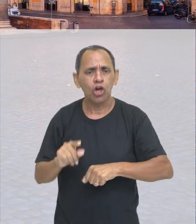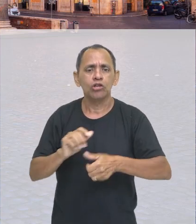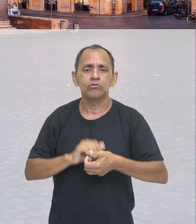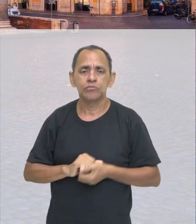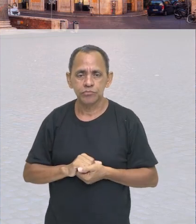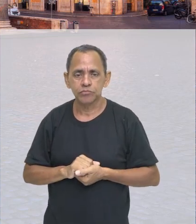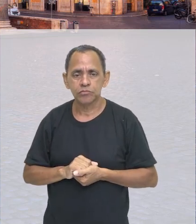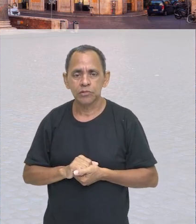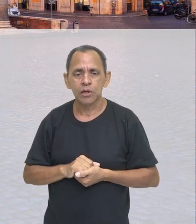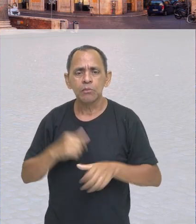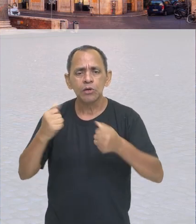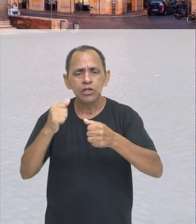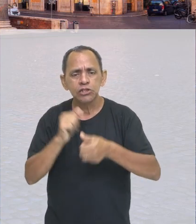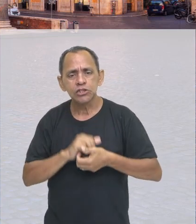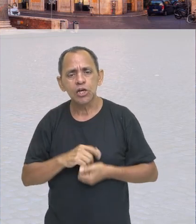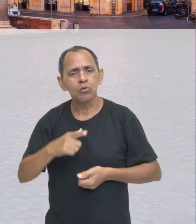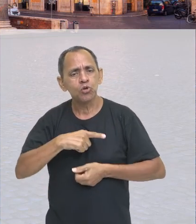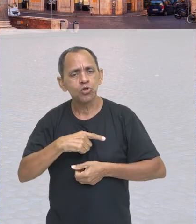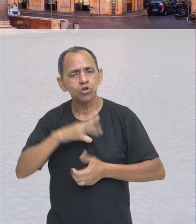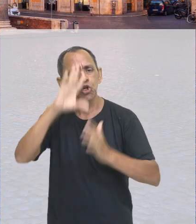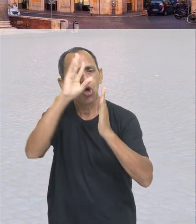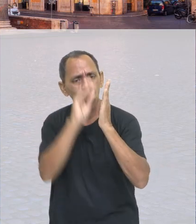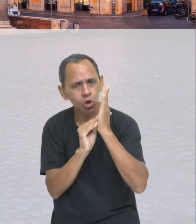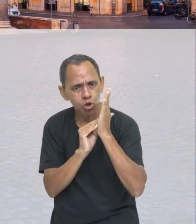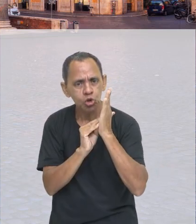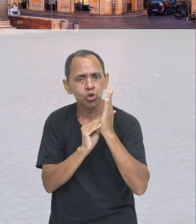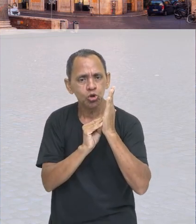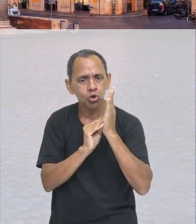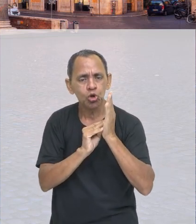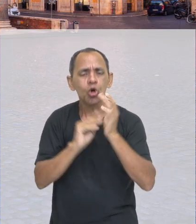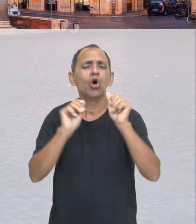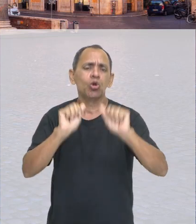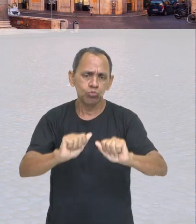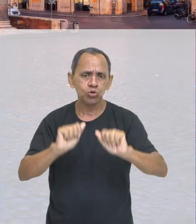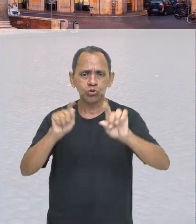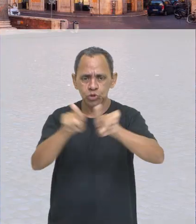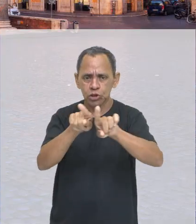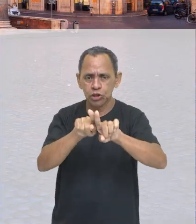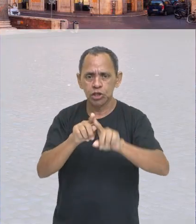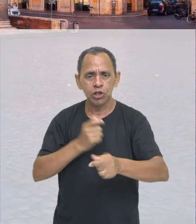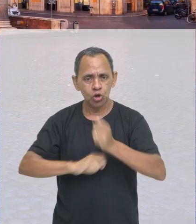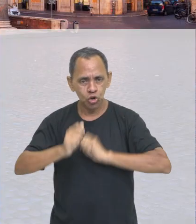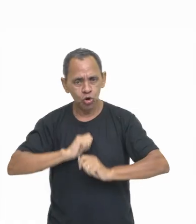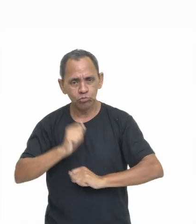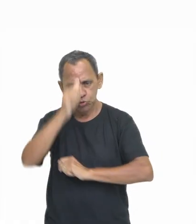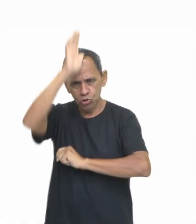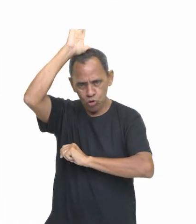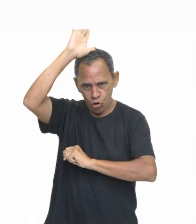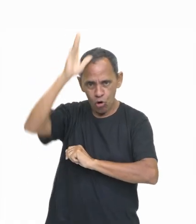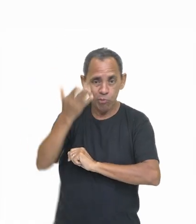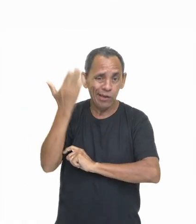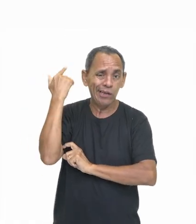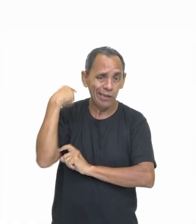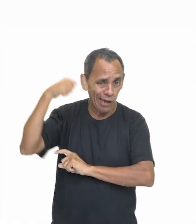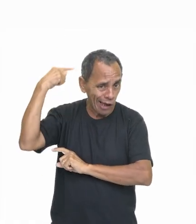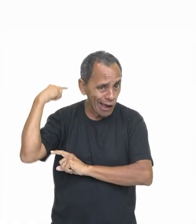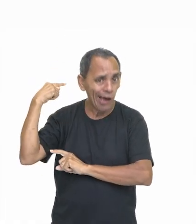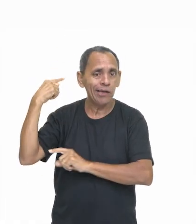cobrir o máximo de conteúdo possível. Então, vamos falar um pouco a respeito da economia da Roma antiga. Me acompanha.